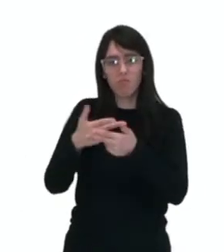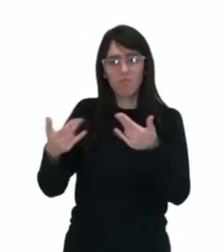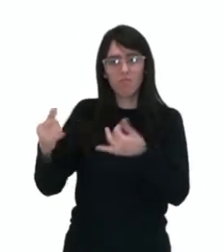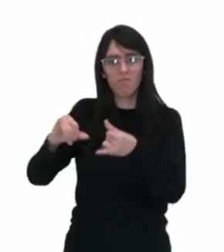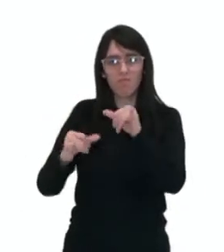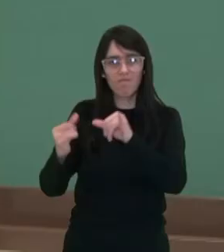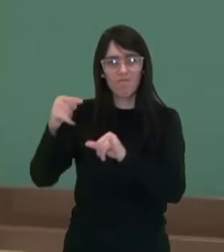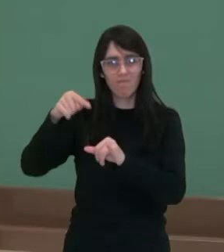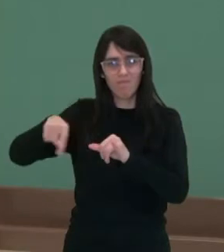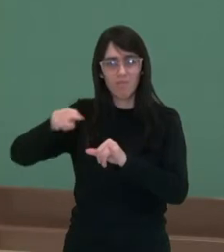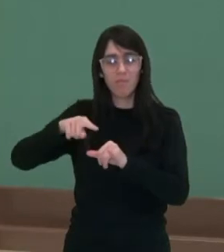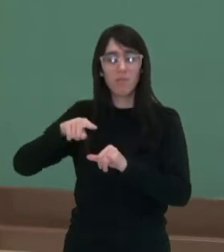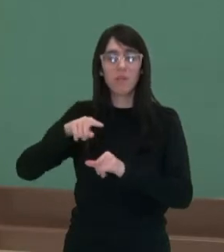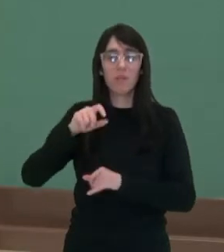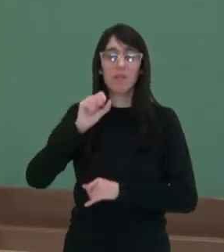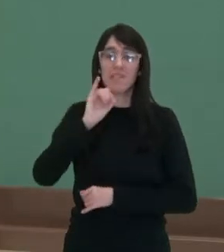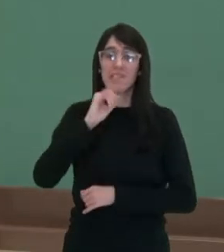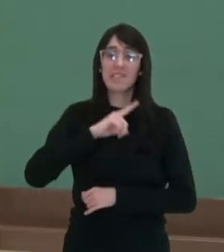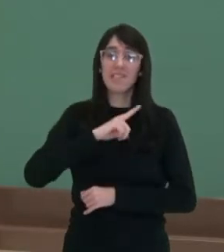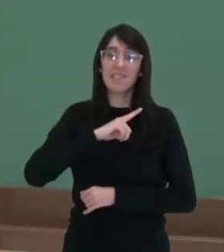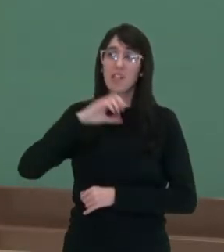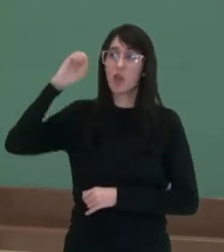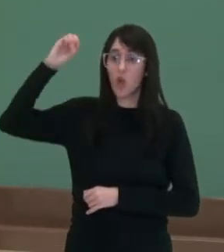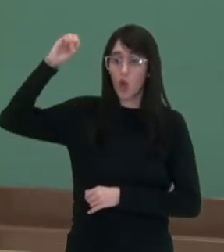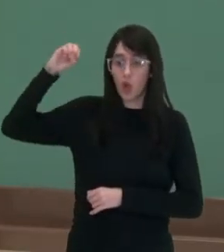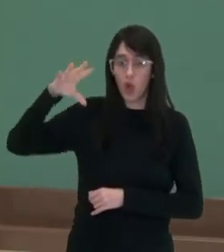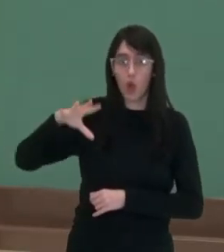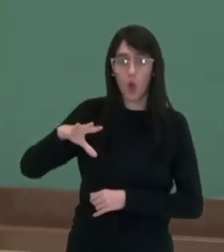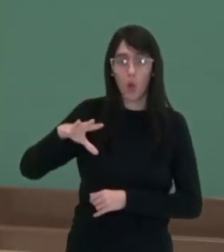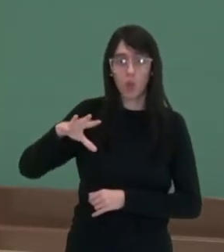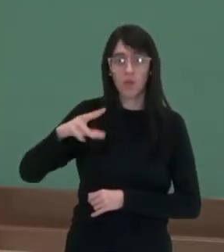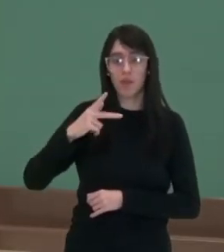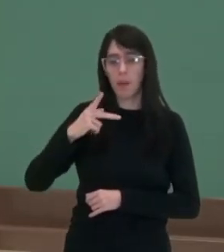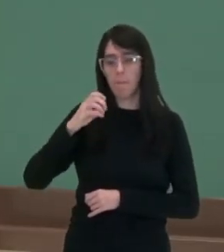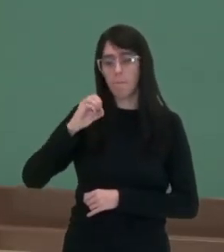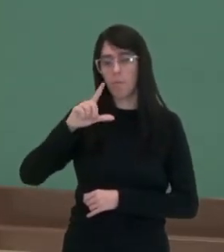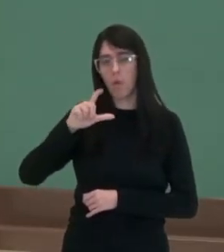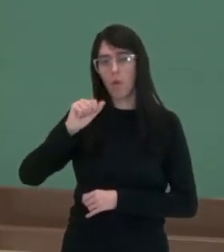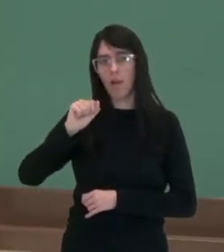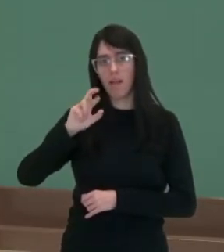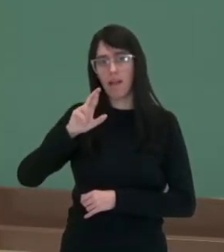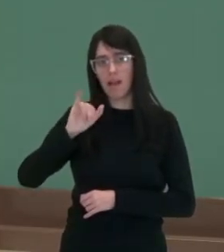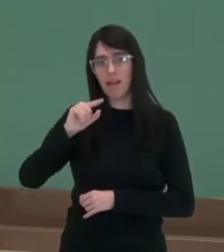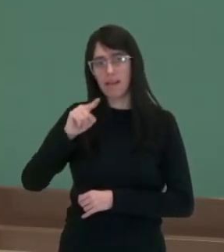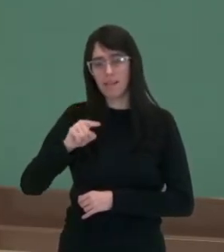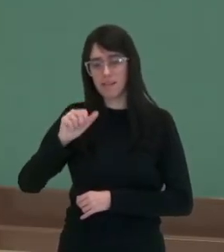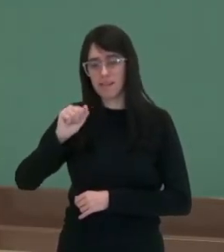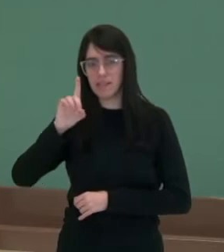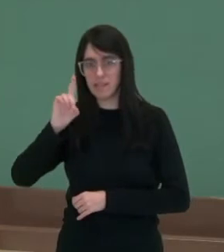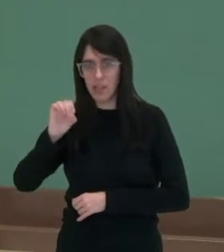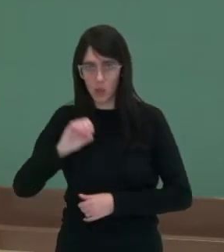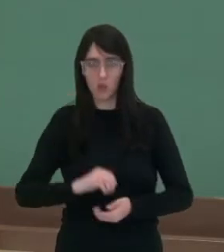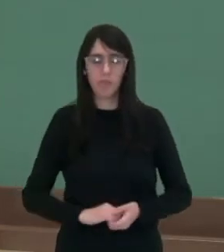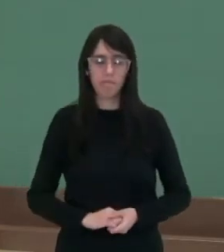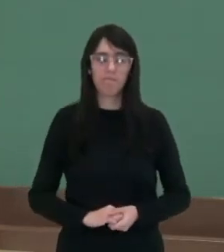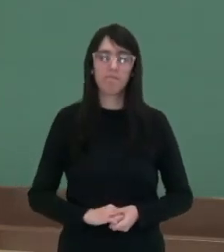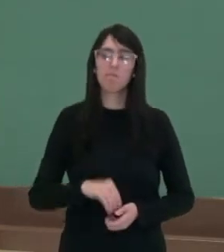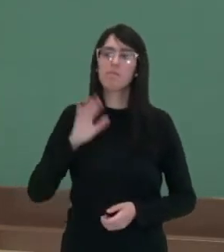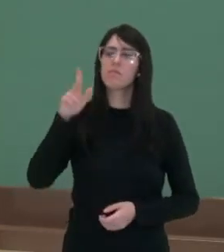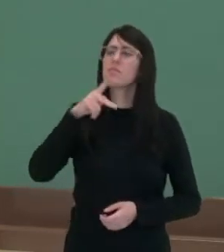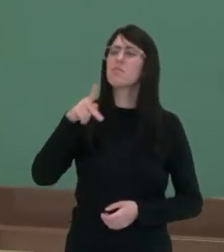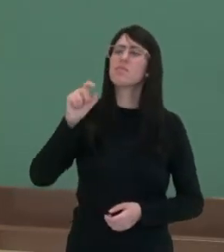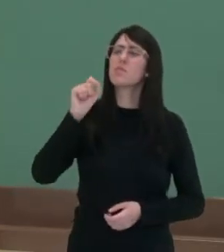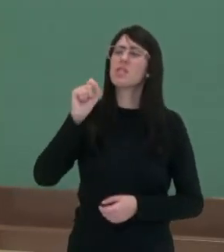são submetidas a um feixe de luz polarizada. E, professor, quais são as